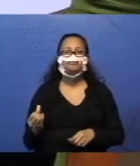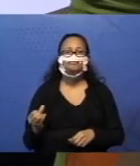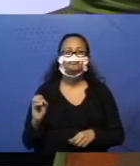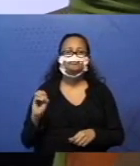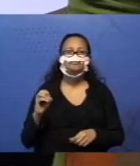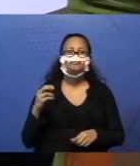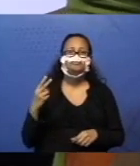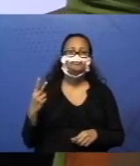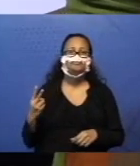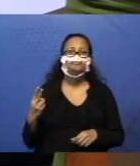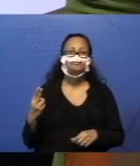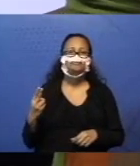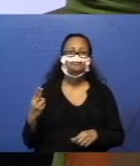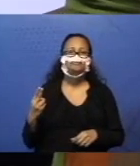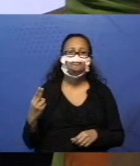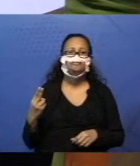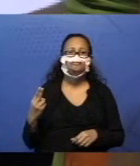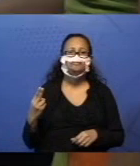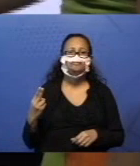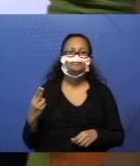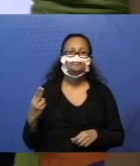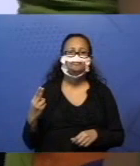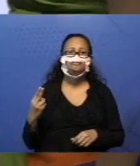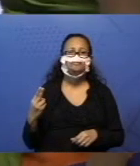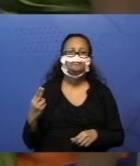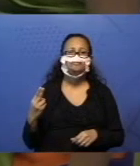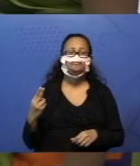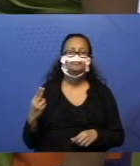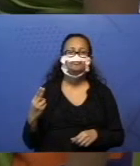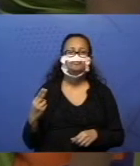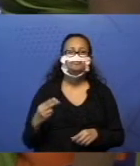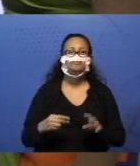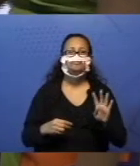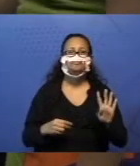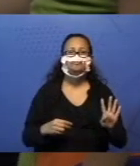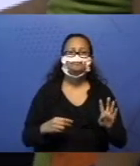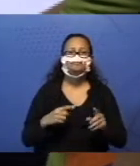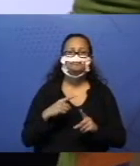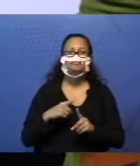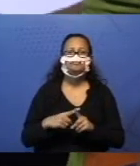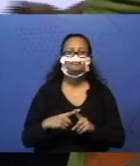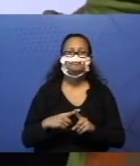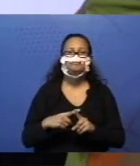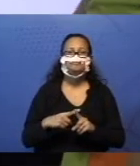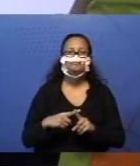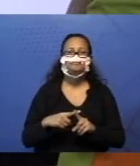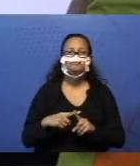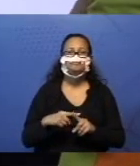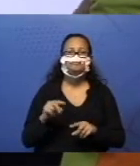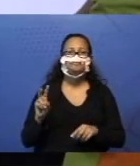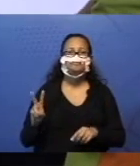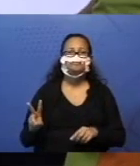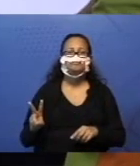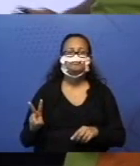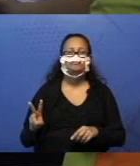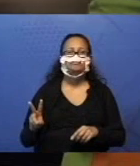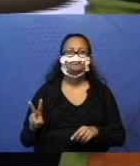Opa. Só um minutinho, pessoal. Aqui, ó. Quatro mais dois.